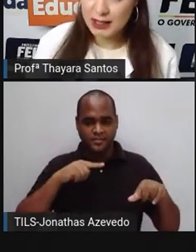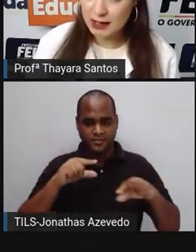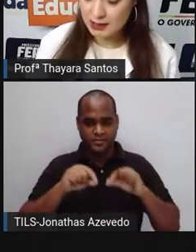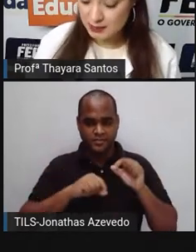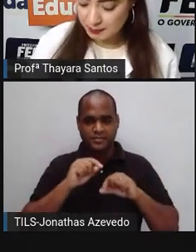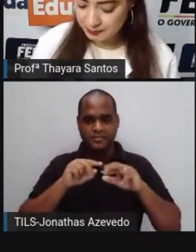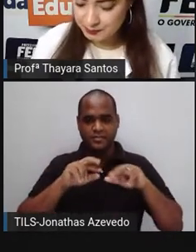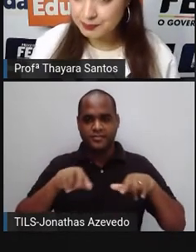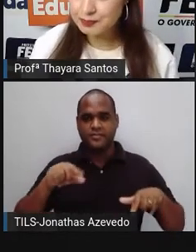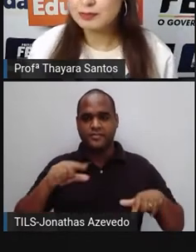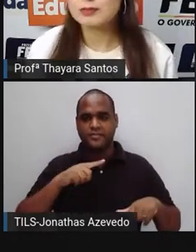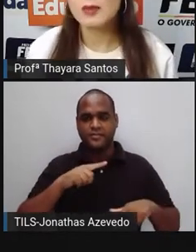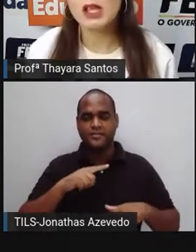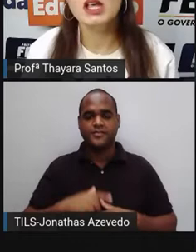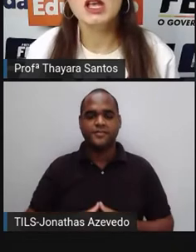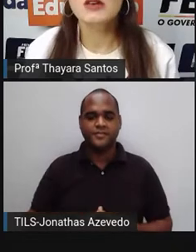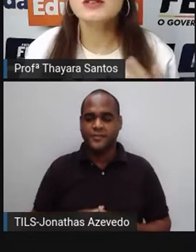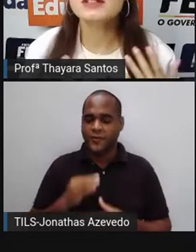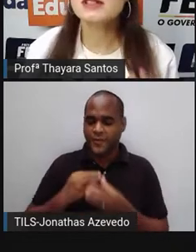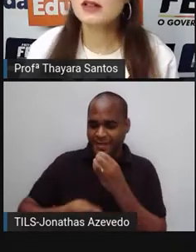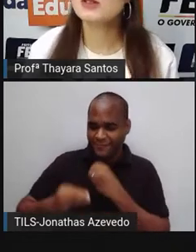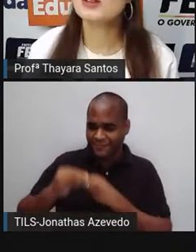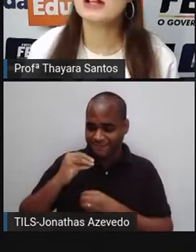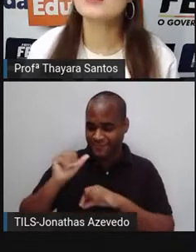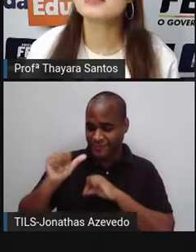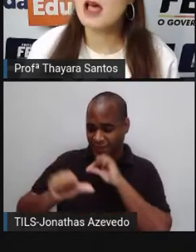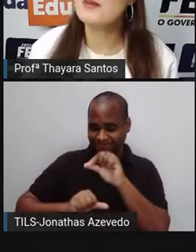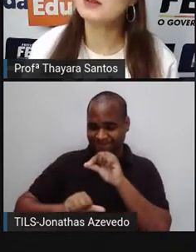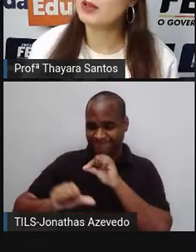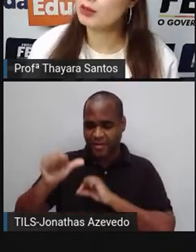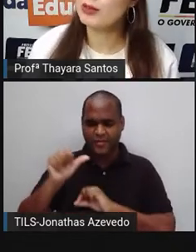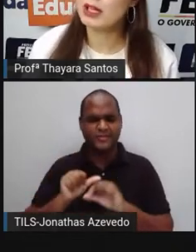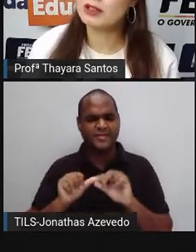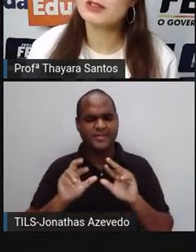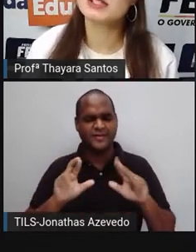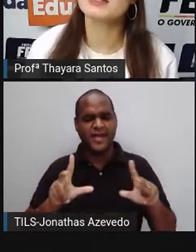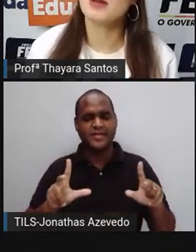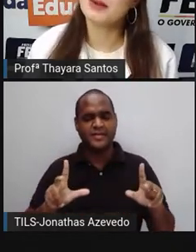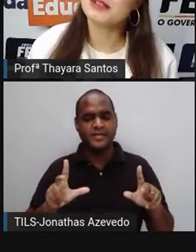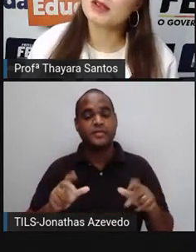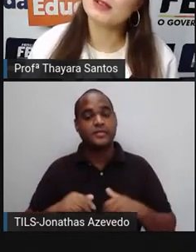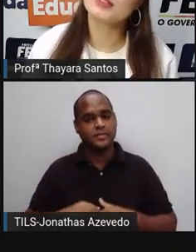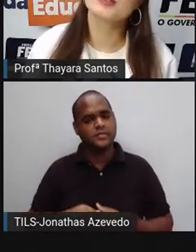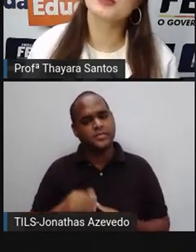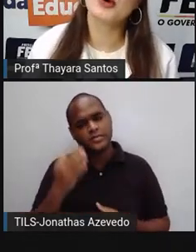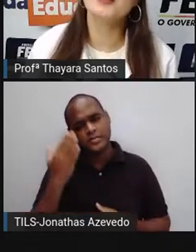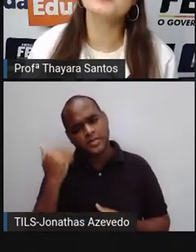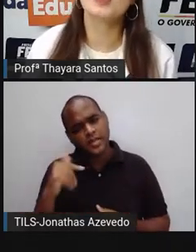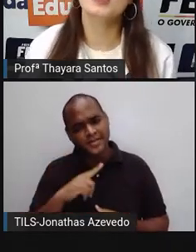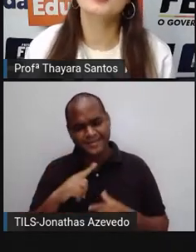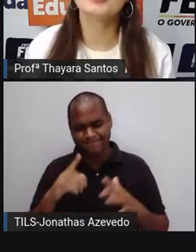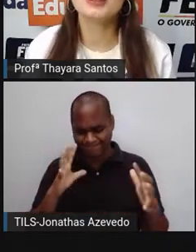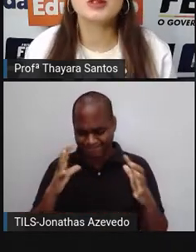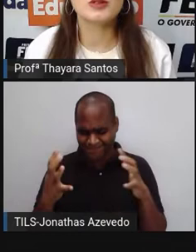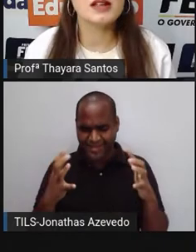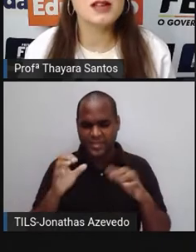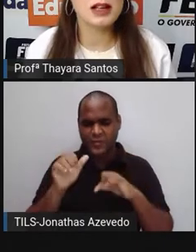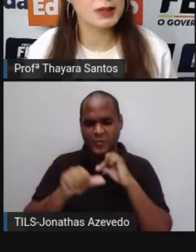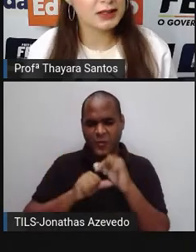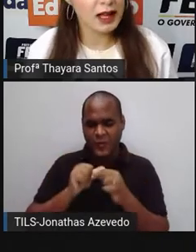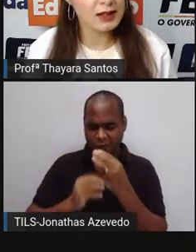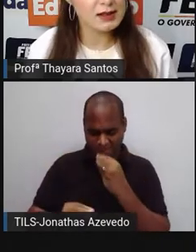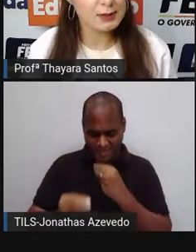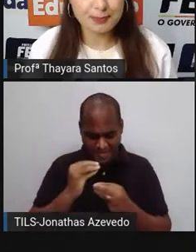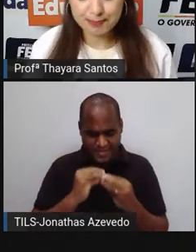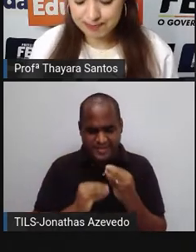alimentares. E vocês aí do outro lado sabem do que eu tô falando? Vocês sabem o que são esses distúrbios nutricionais e